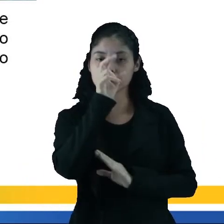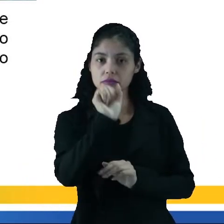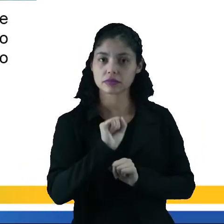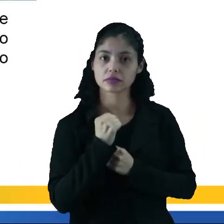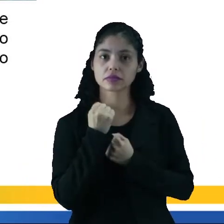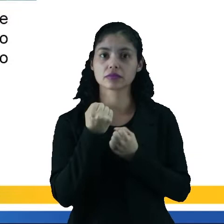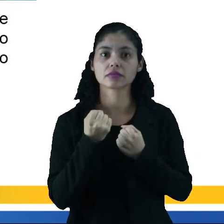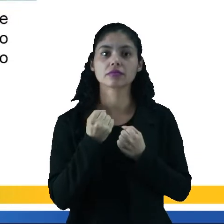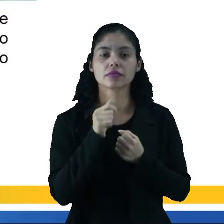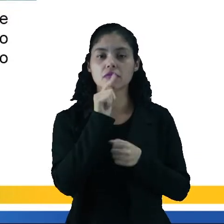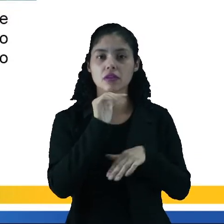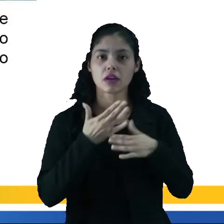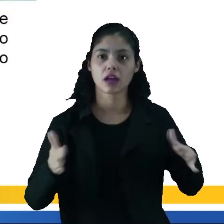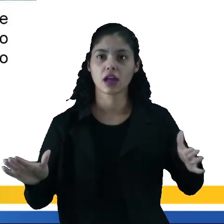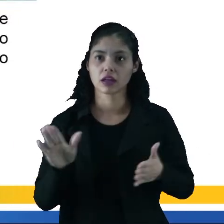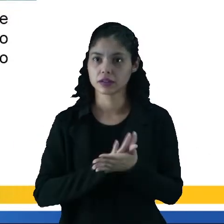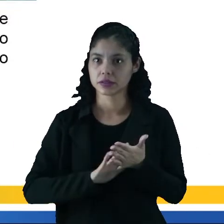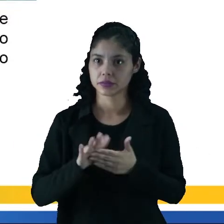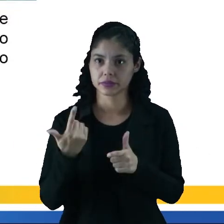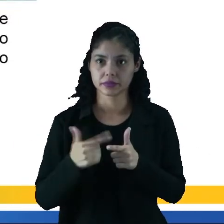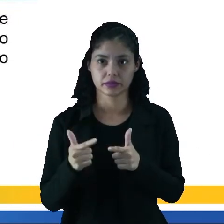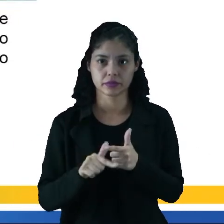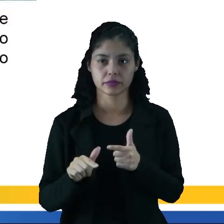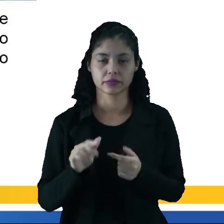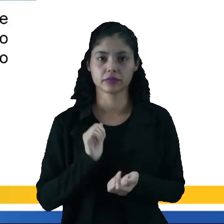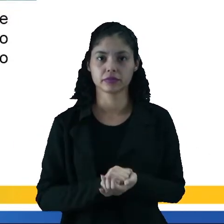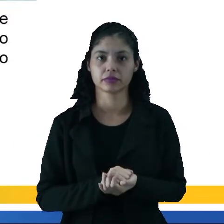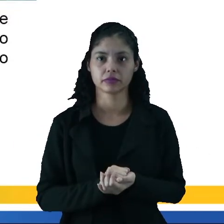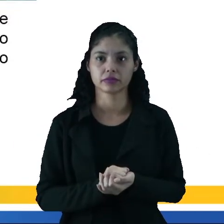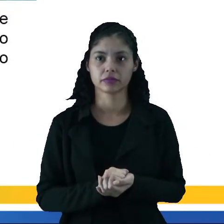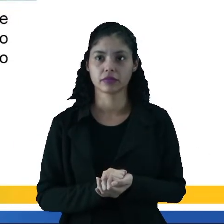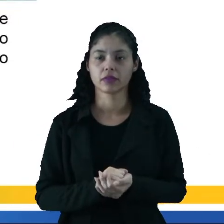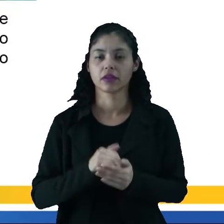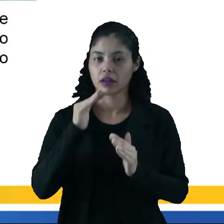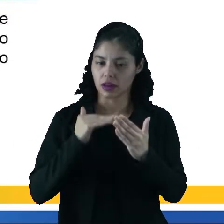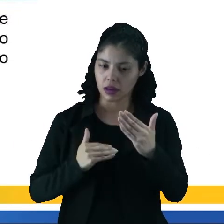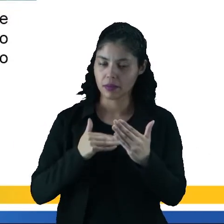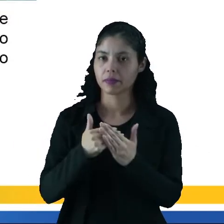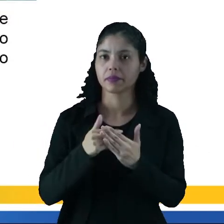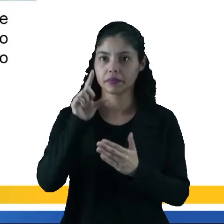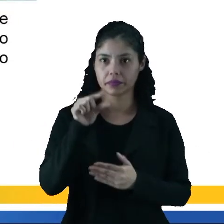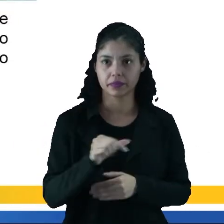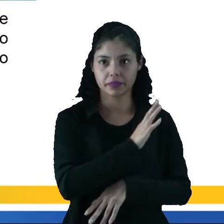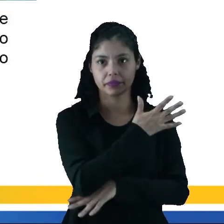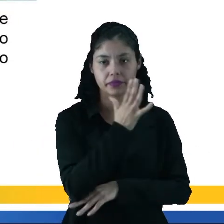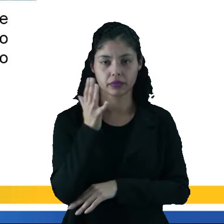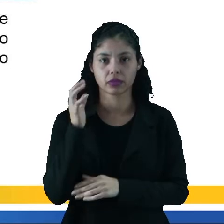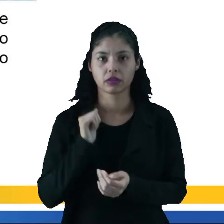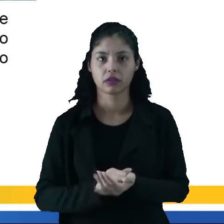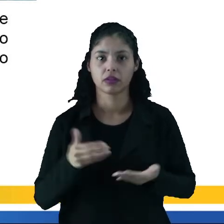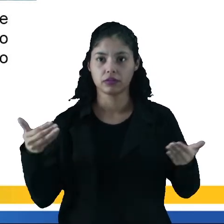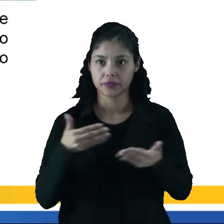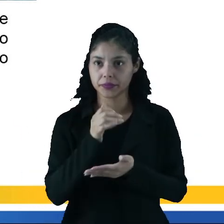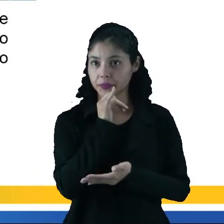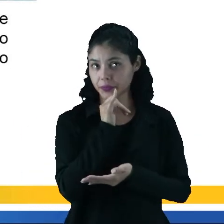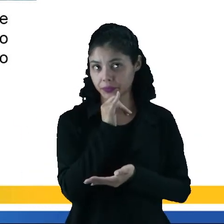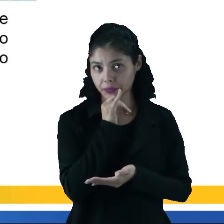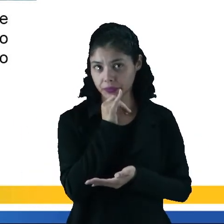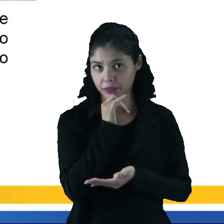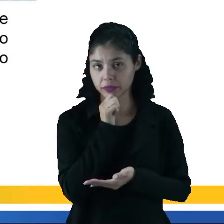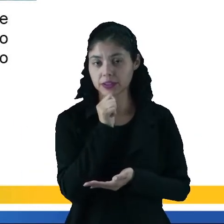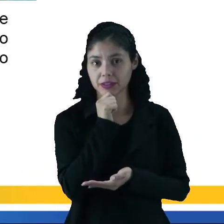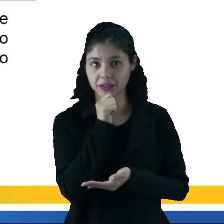das ondas do oceano e não afeta o meio ambiente. Apesar do seu baixo impacto na natureza, a sua atuação ainda